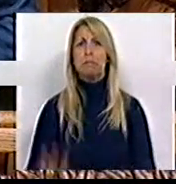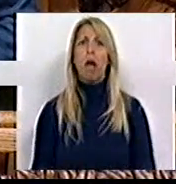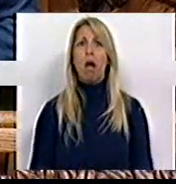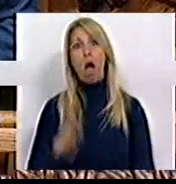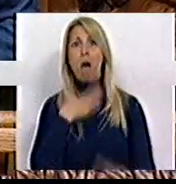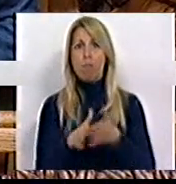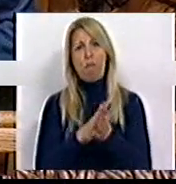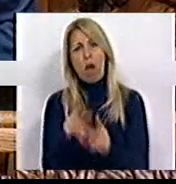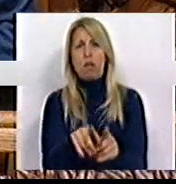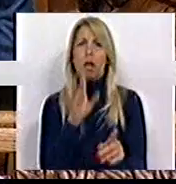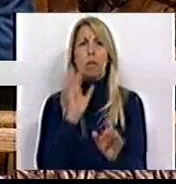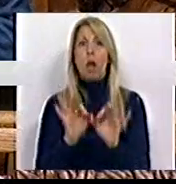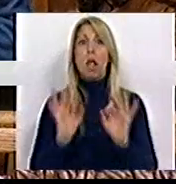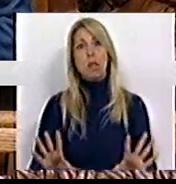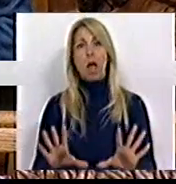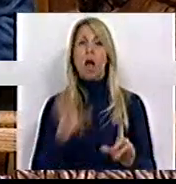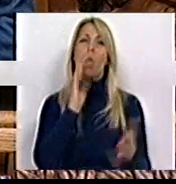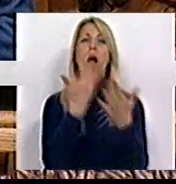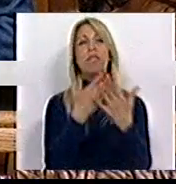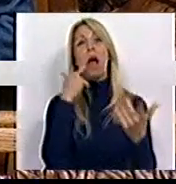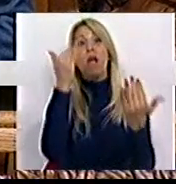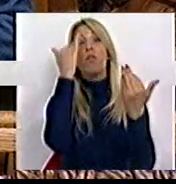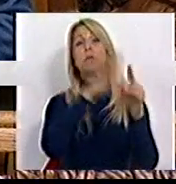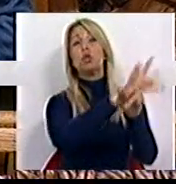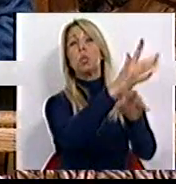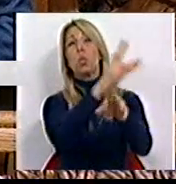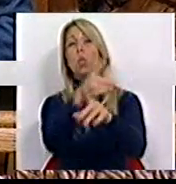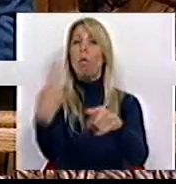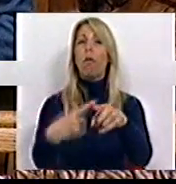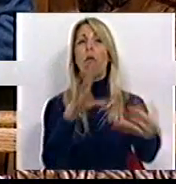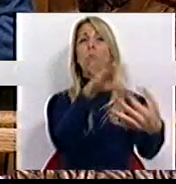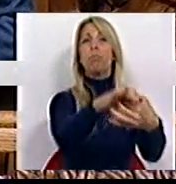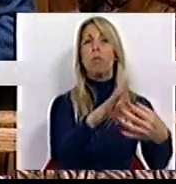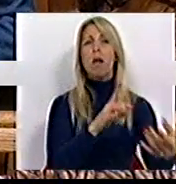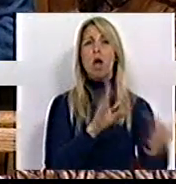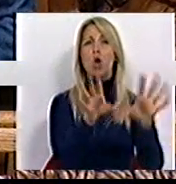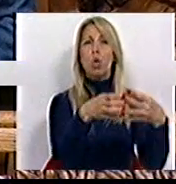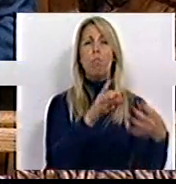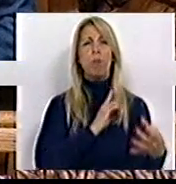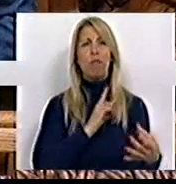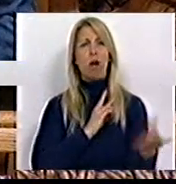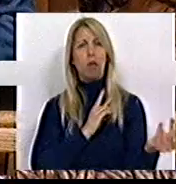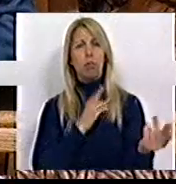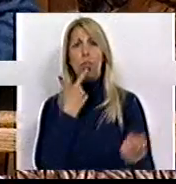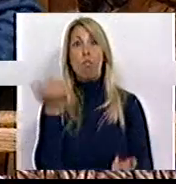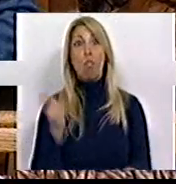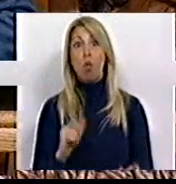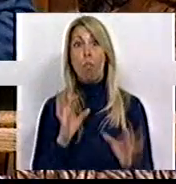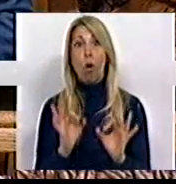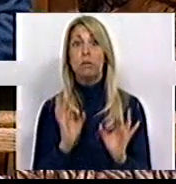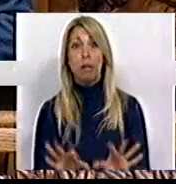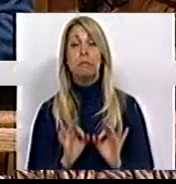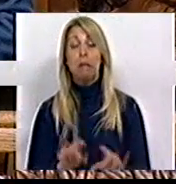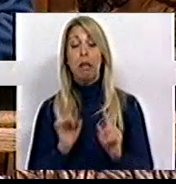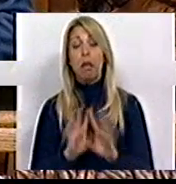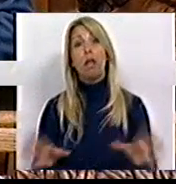usados desta forma, encaminhados desta forma para os interesses dos grupos privados. Nem pode ser tratada desta forma esta